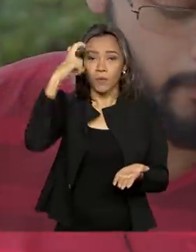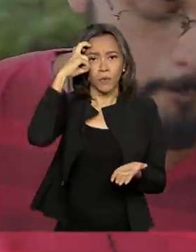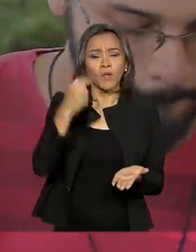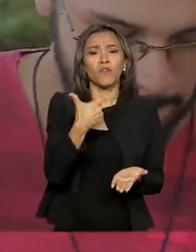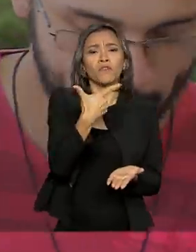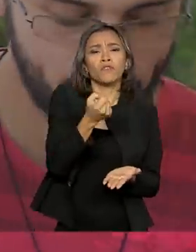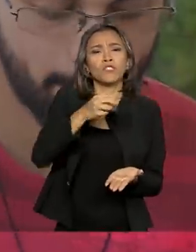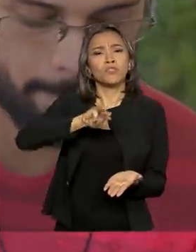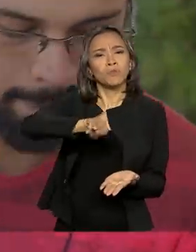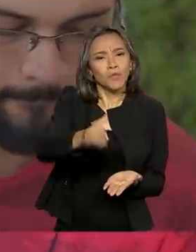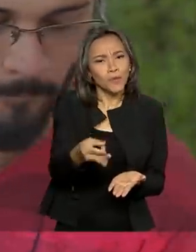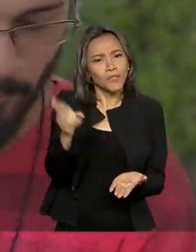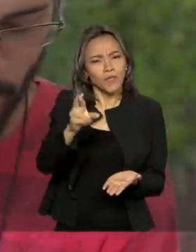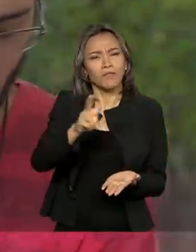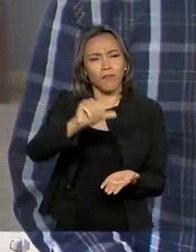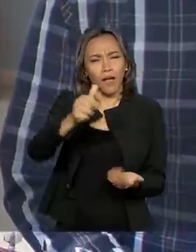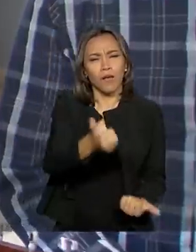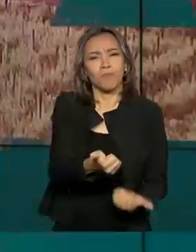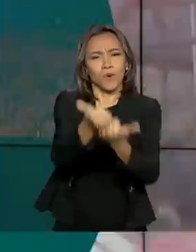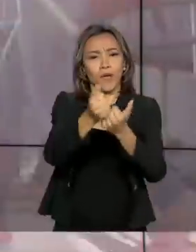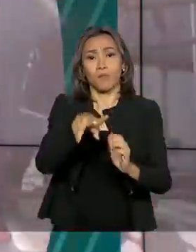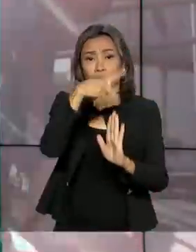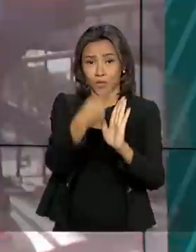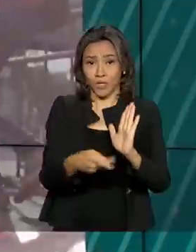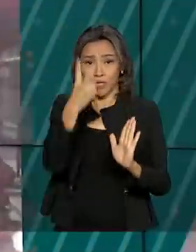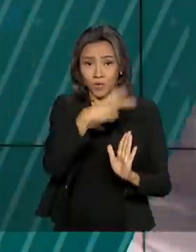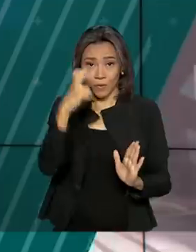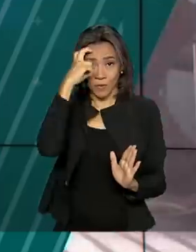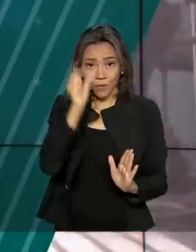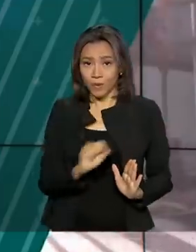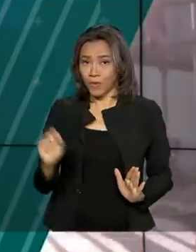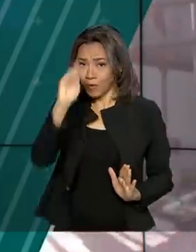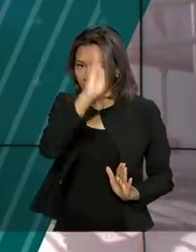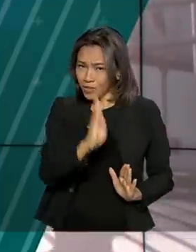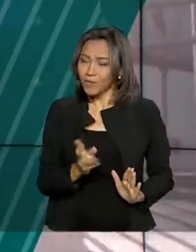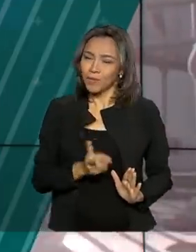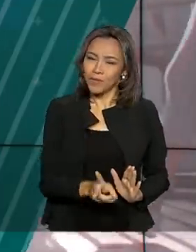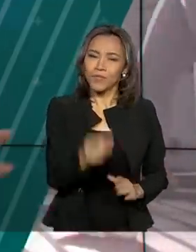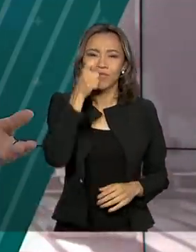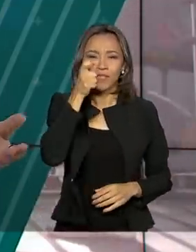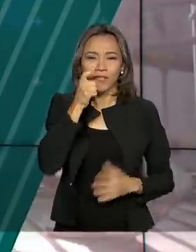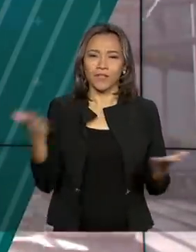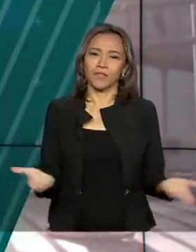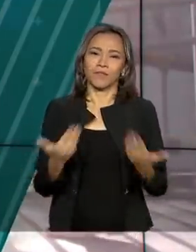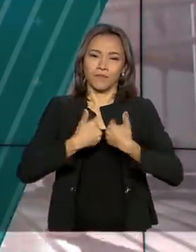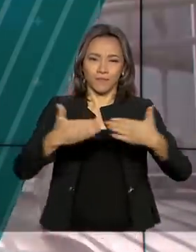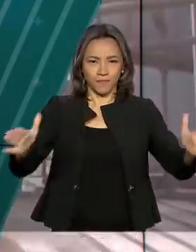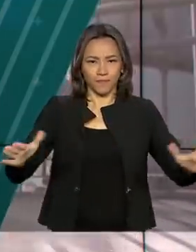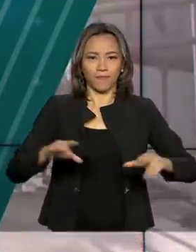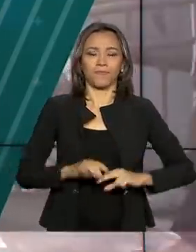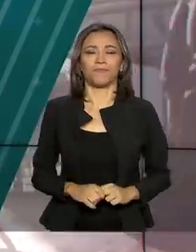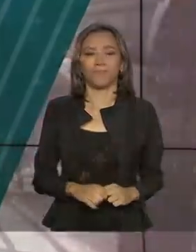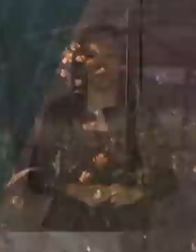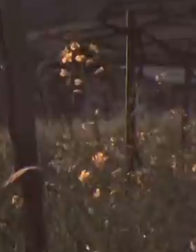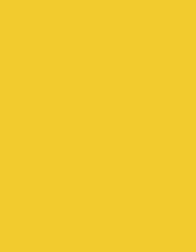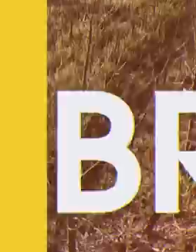financiar projetos culturais em todo o país. Fique com a gente, o Brasil em dia já está no ar.